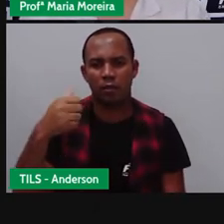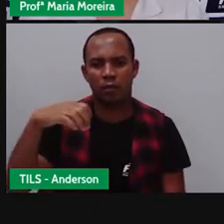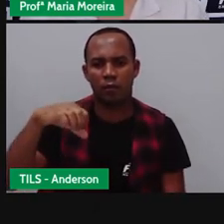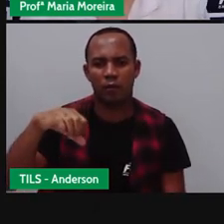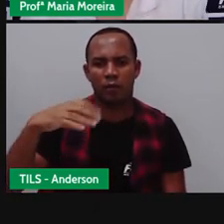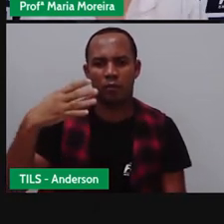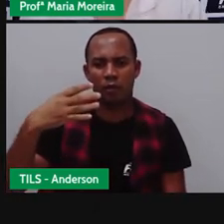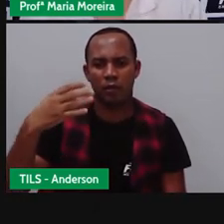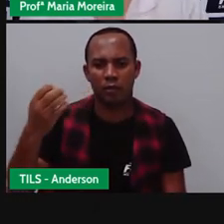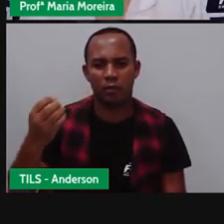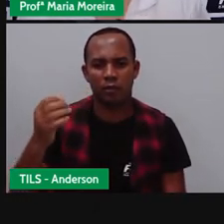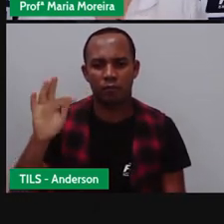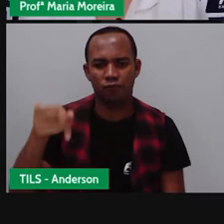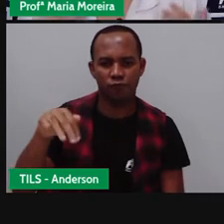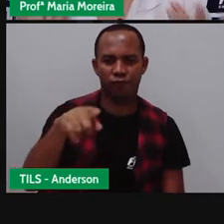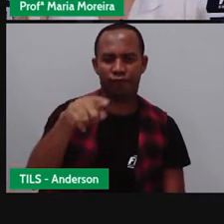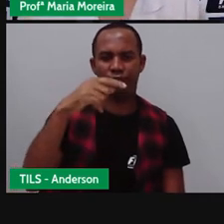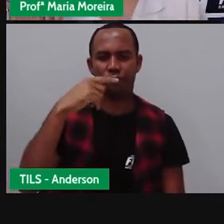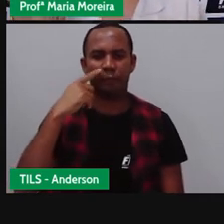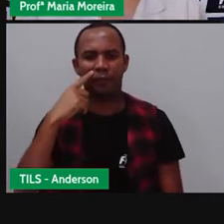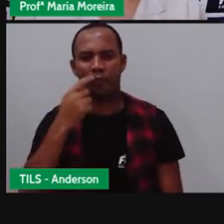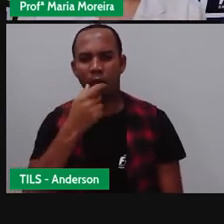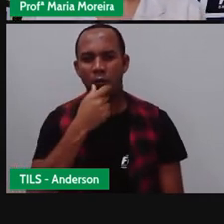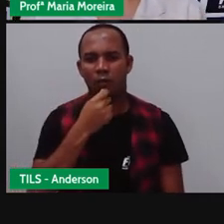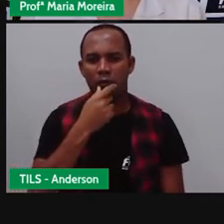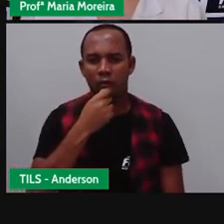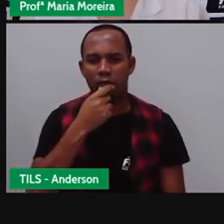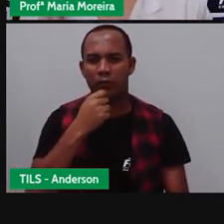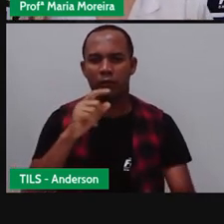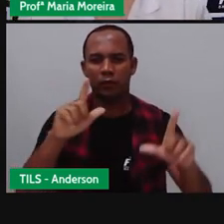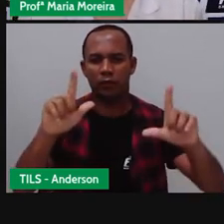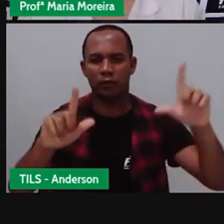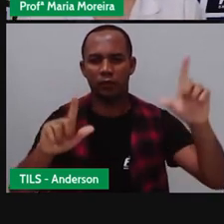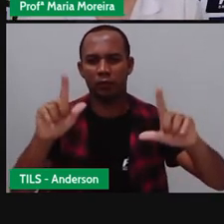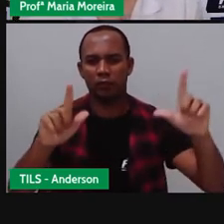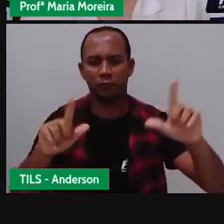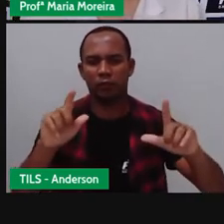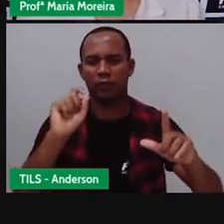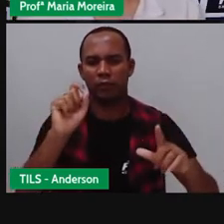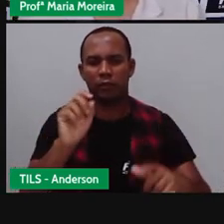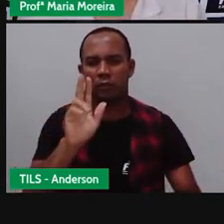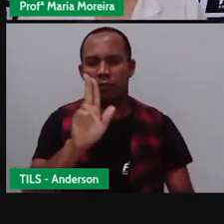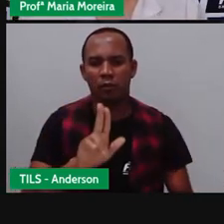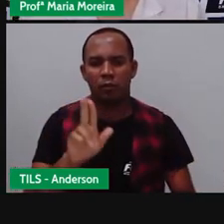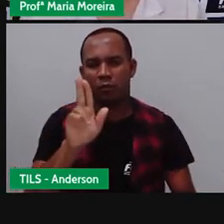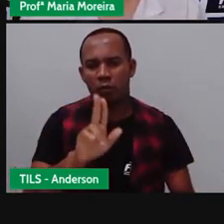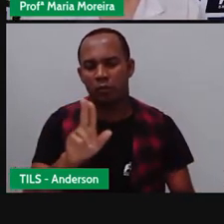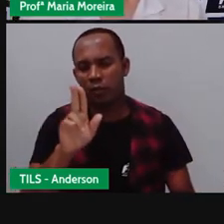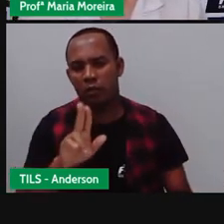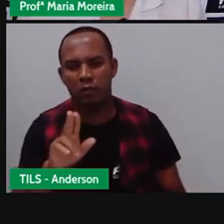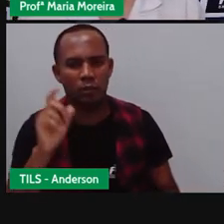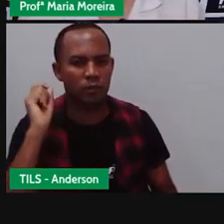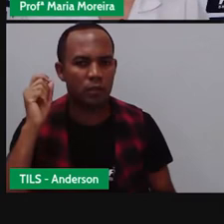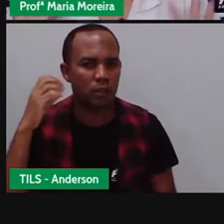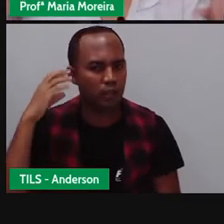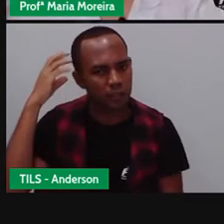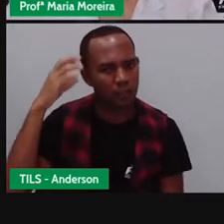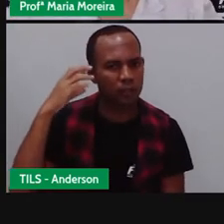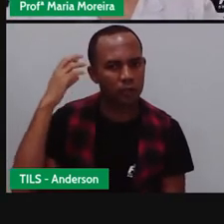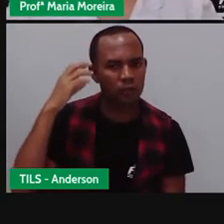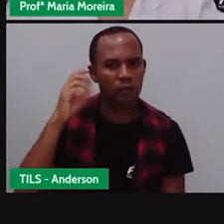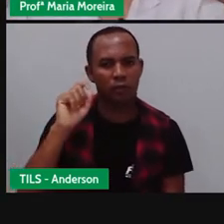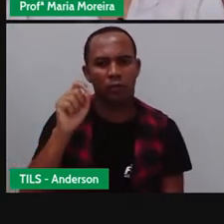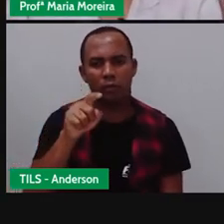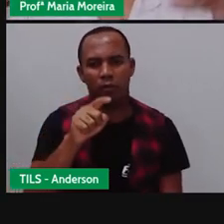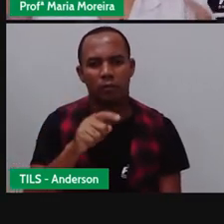Que John acabou fazendo. Ele constrói essa TV aí. Essa transmissão que usa aí as ondas de rádio. E aí seria